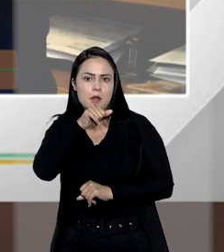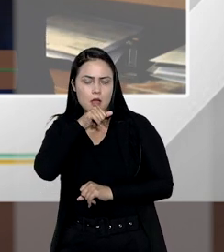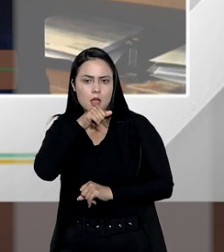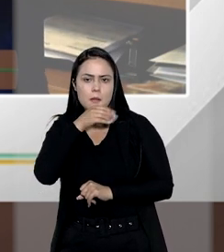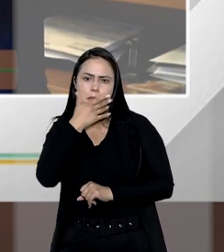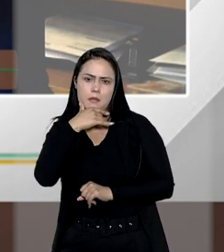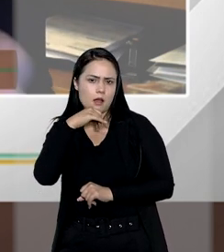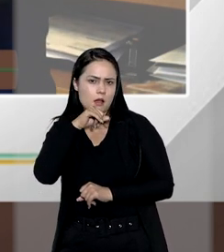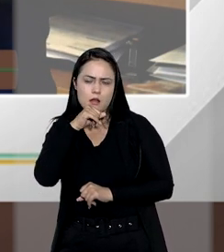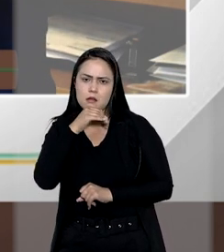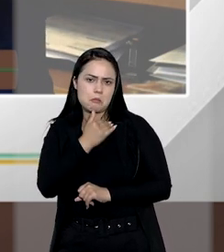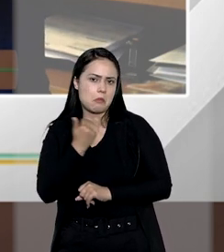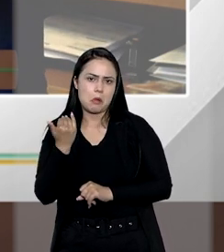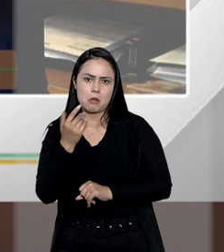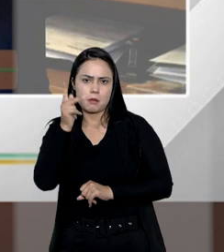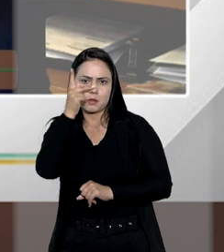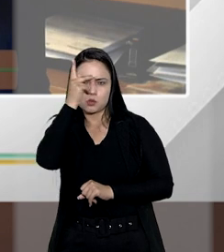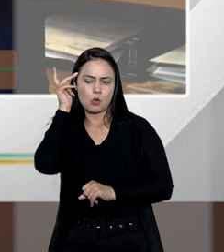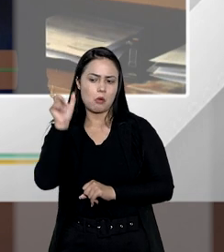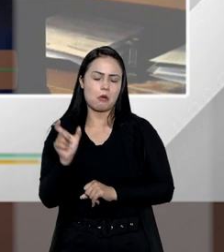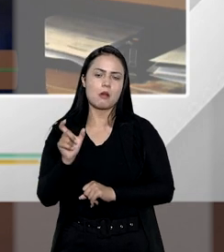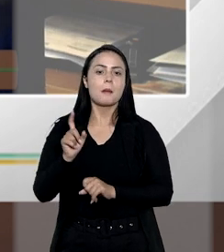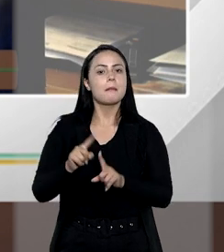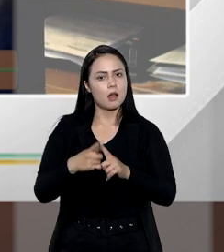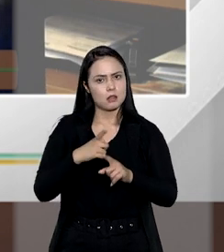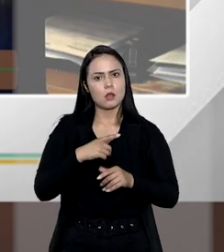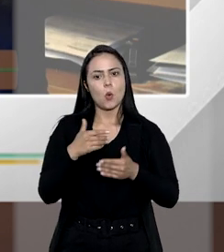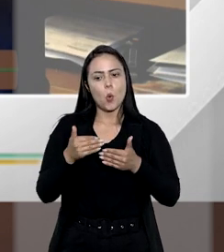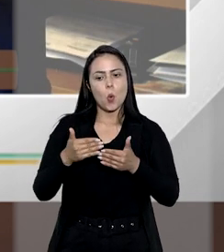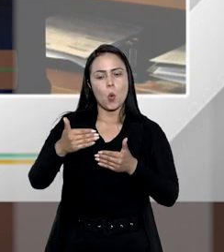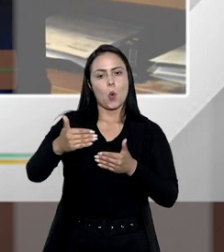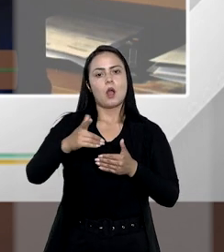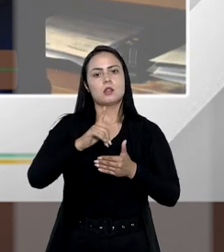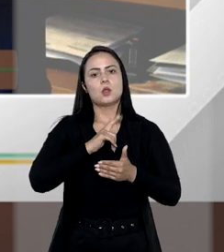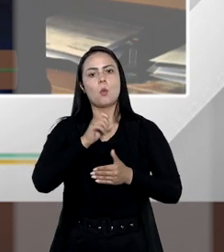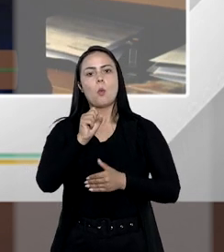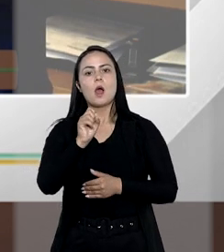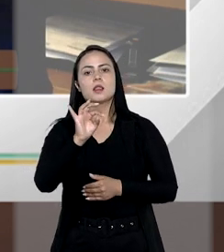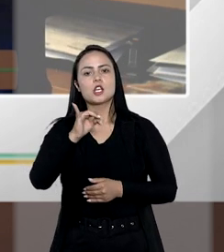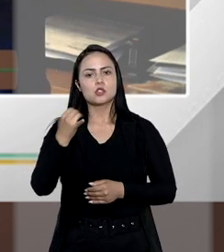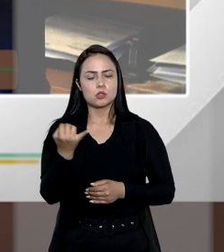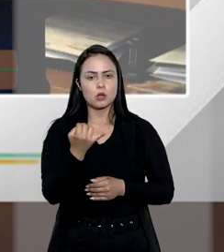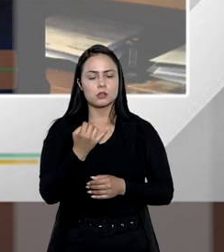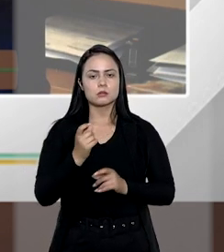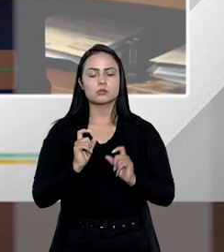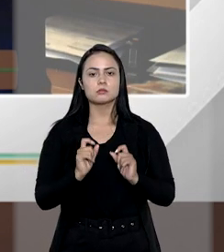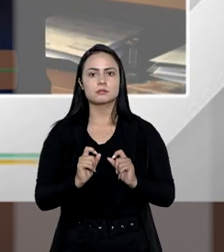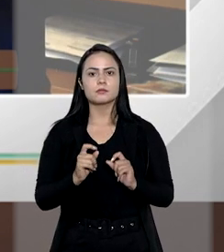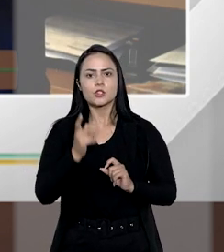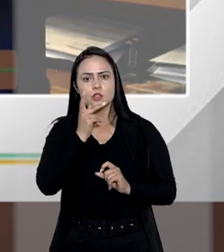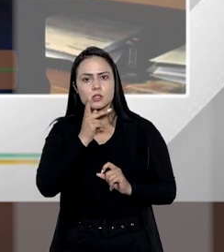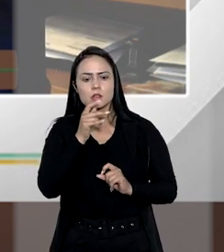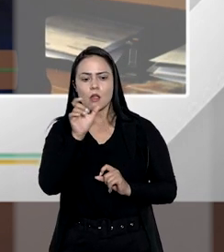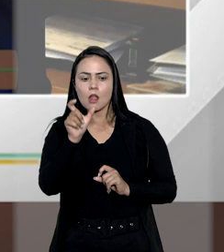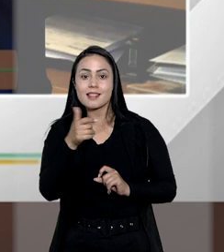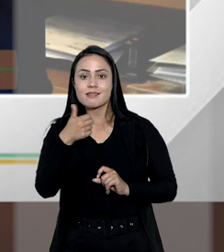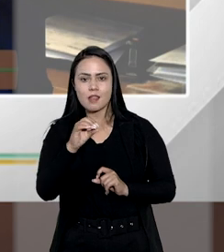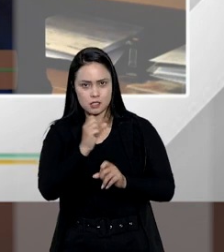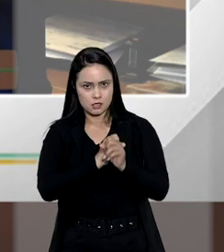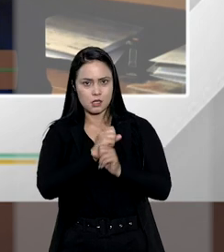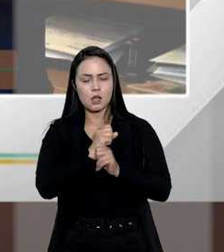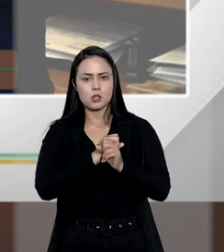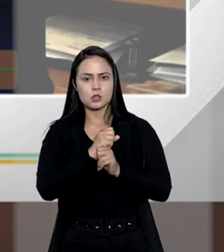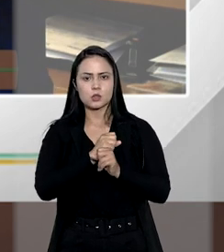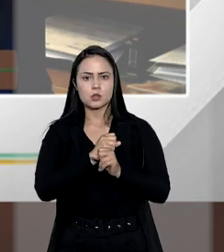indigitado pai, do que faleceu. Mas há uma corrente do Superior Tribunal de Justiça que diz que esses 10